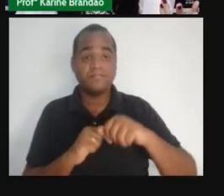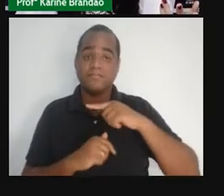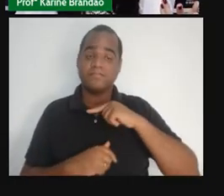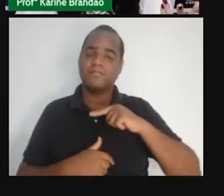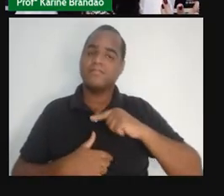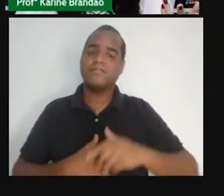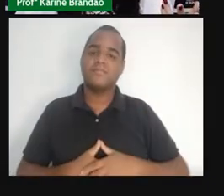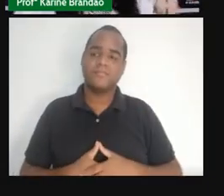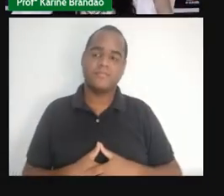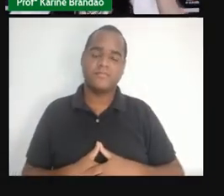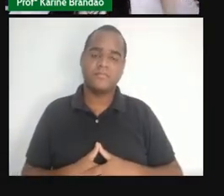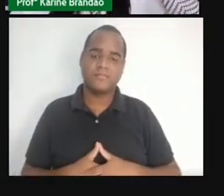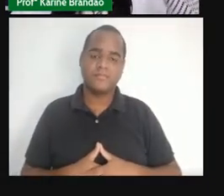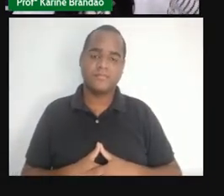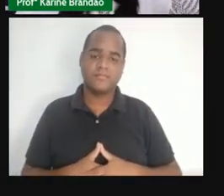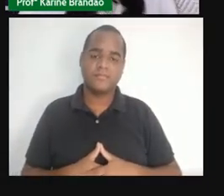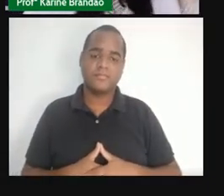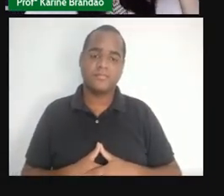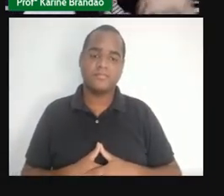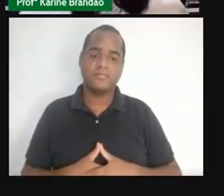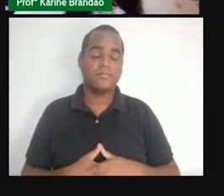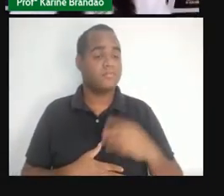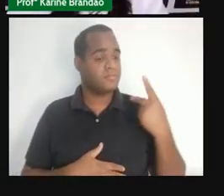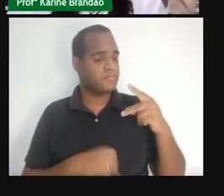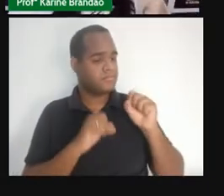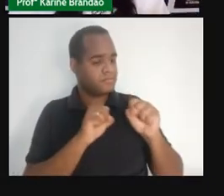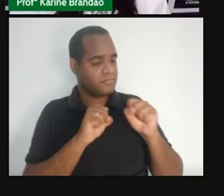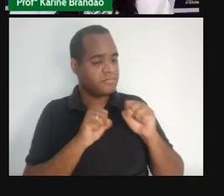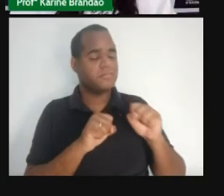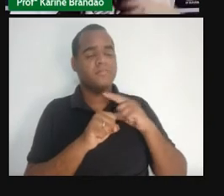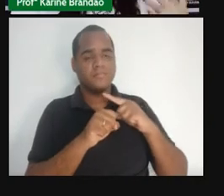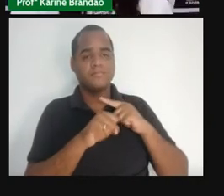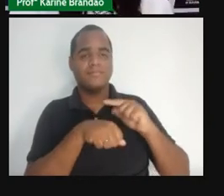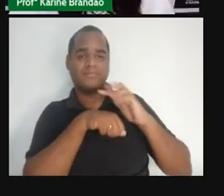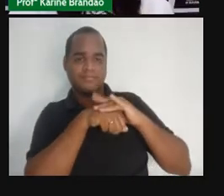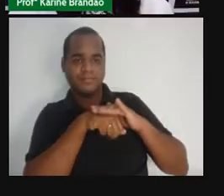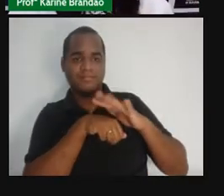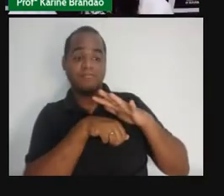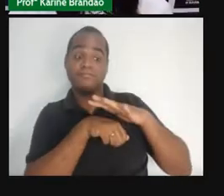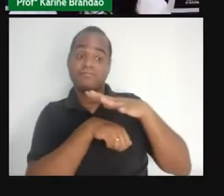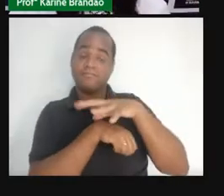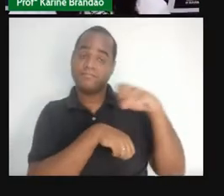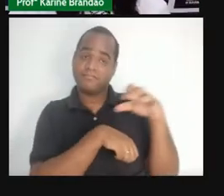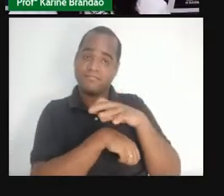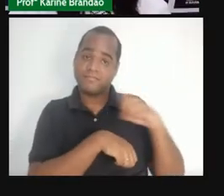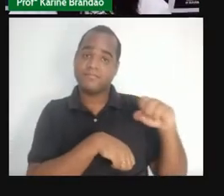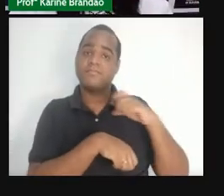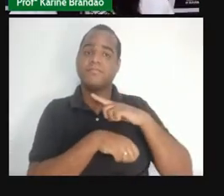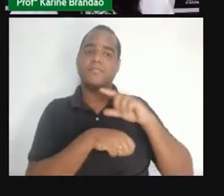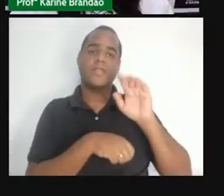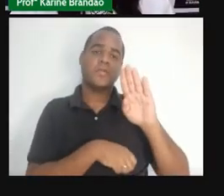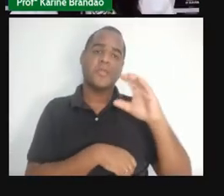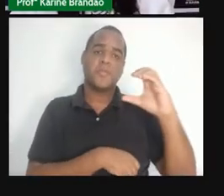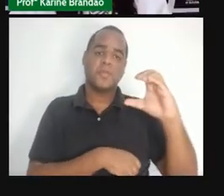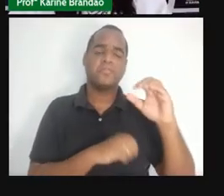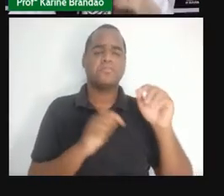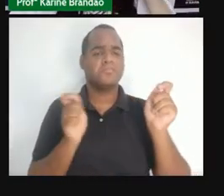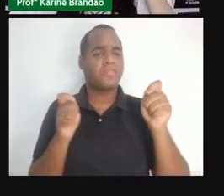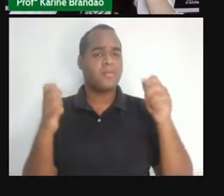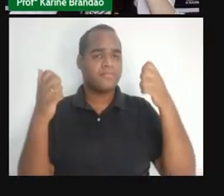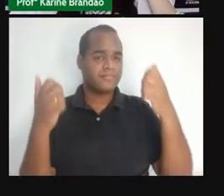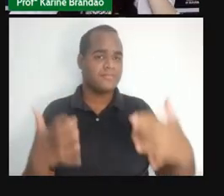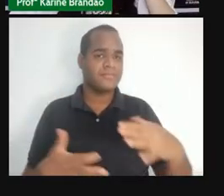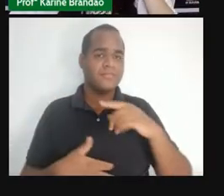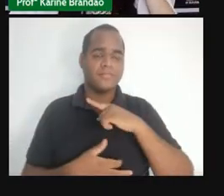eles podem ser contaminados, né? Essa transmissão da hepatite B ou C pode vir através